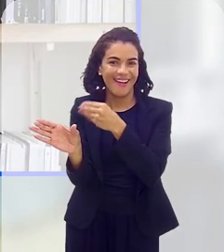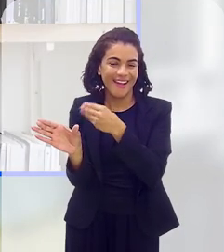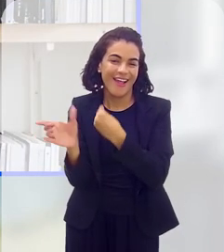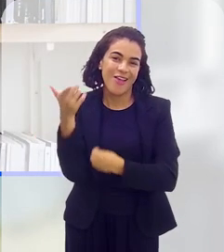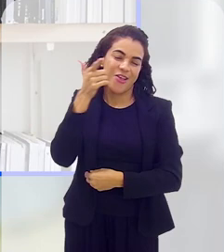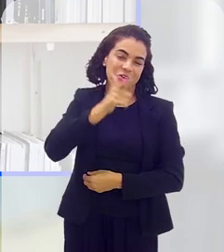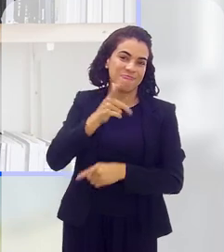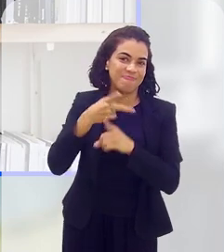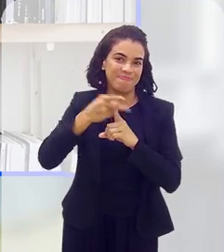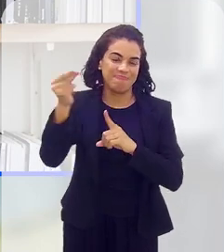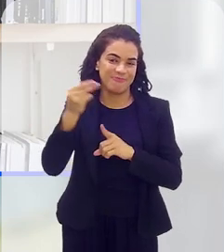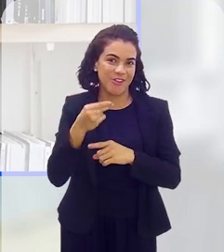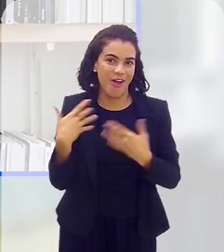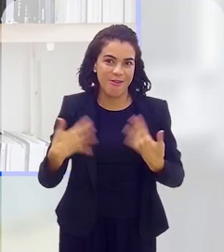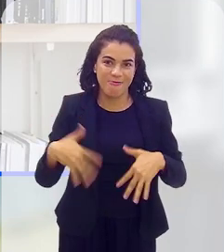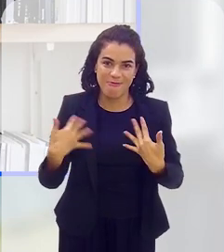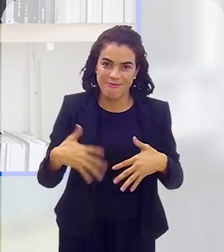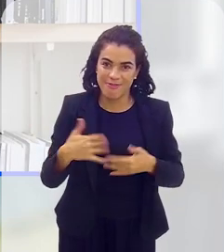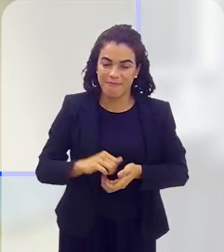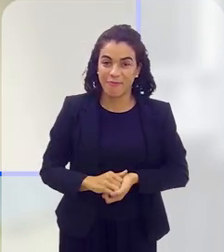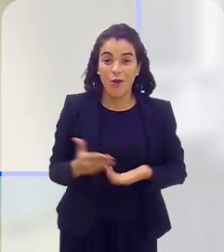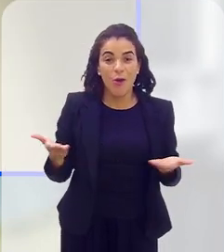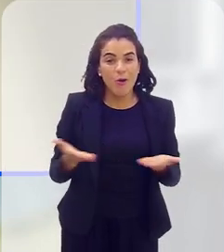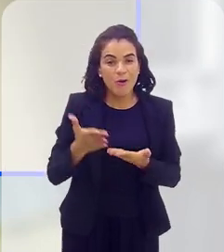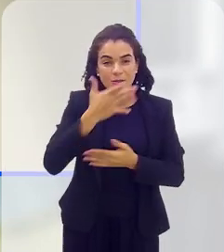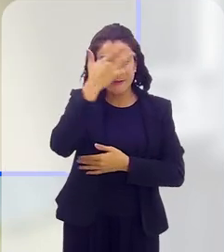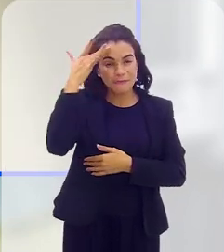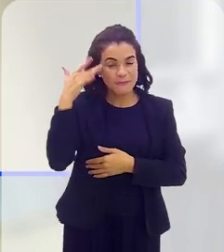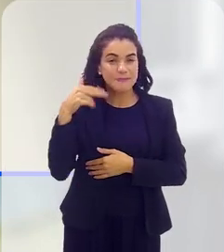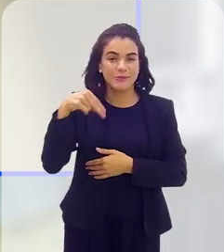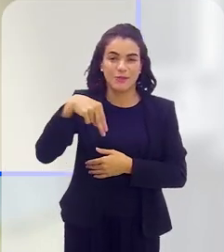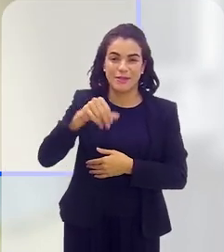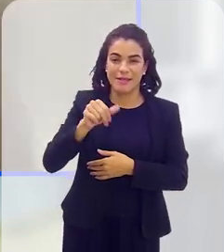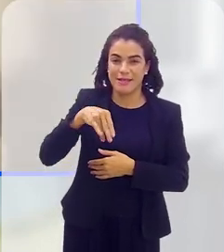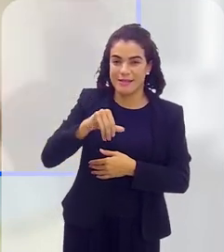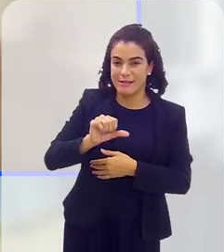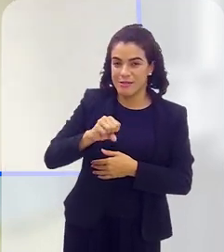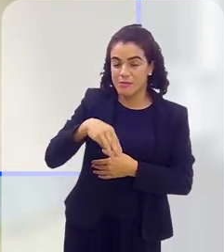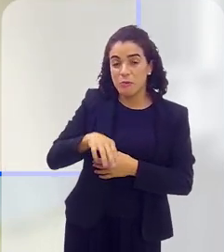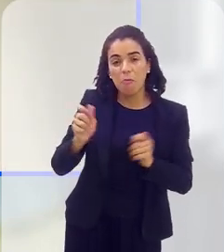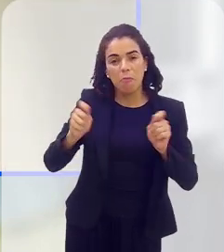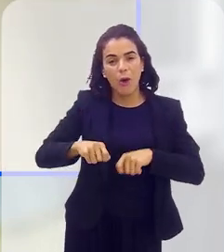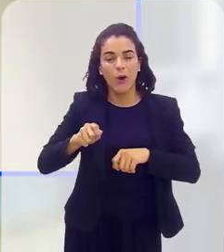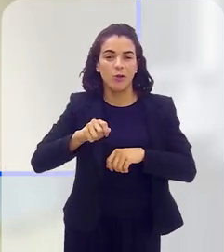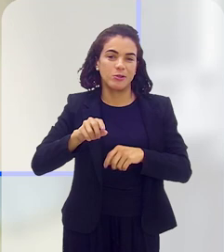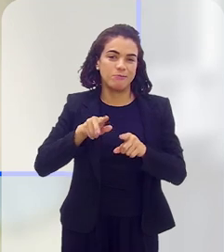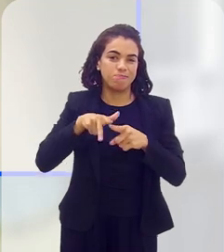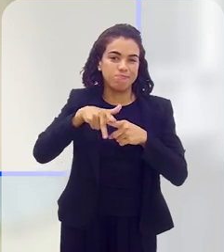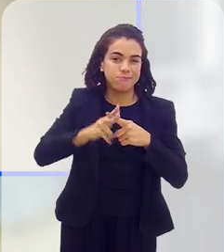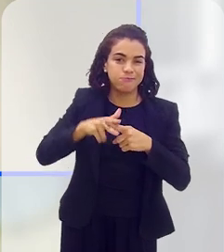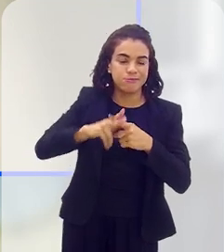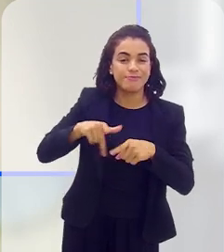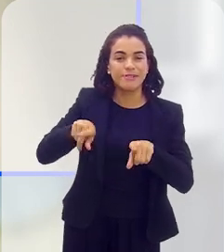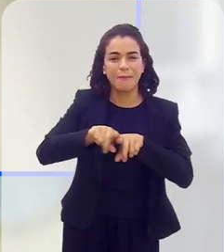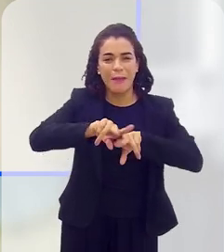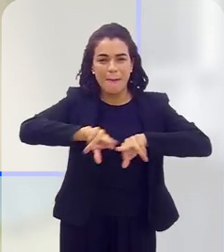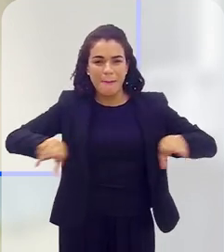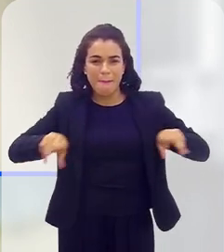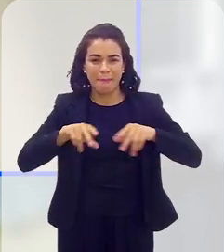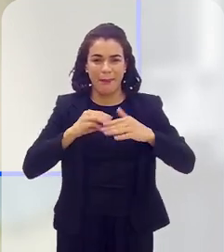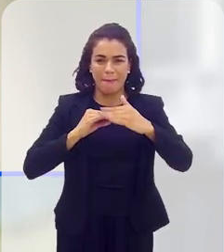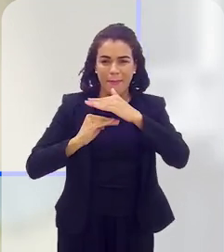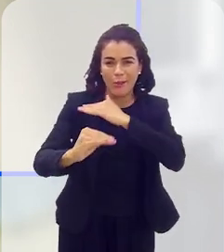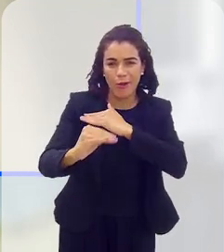vitória para a gente. Hoje, as pessoas com o nanismo podem chegar a utilizar vários locais.